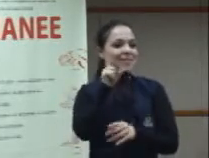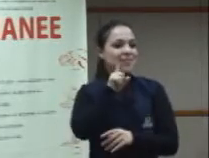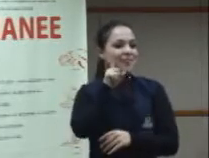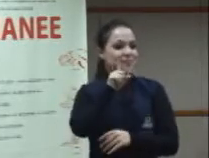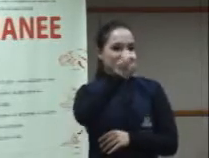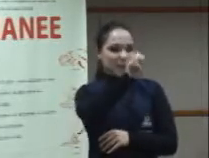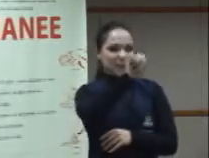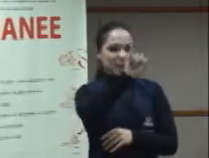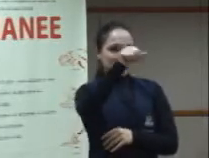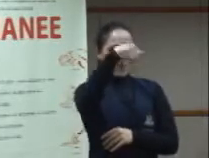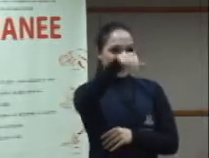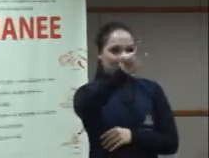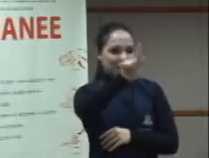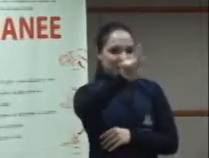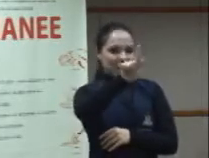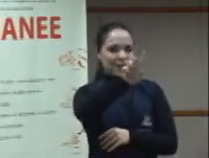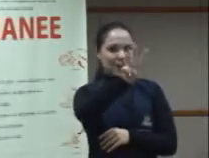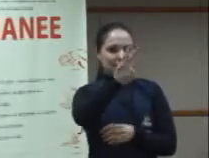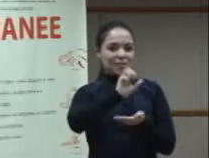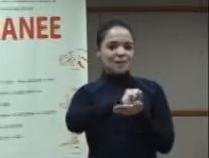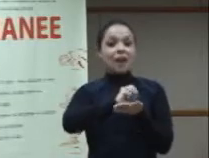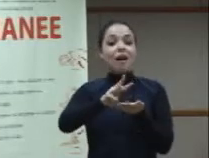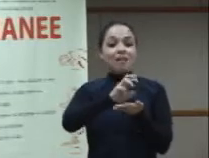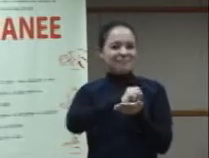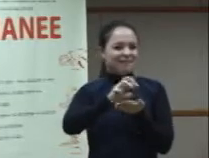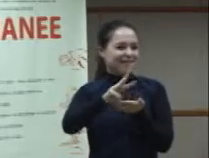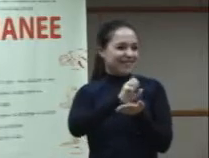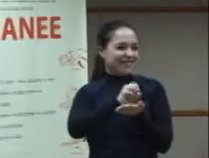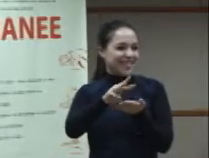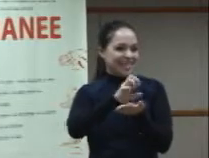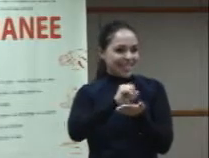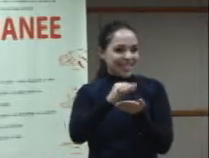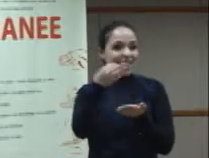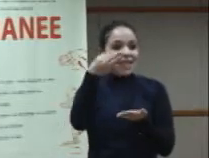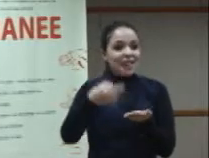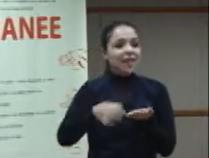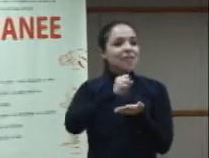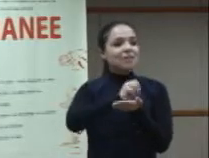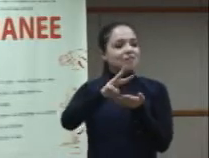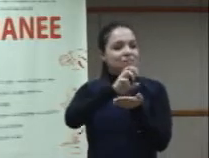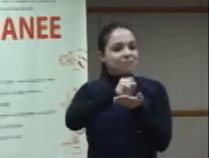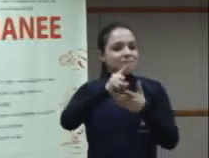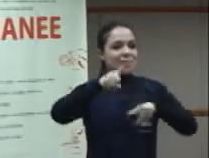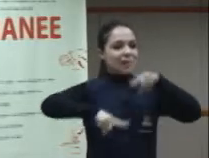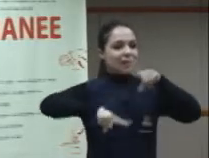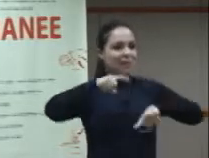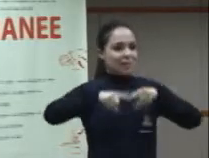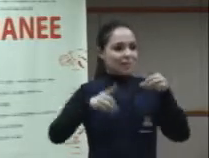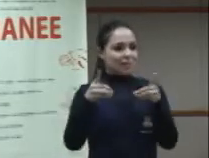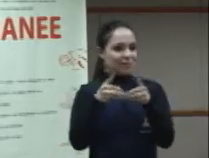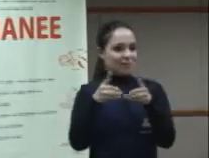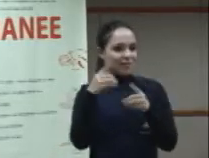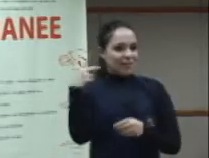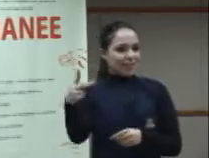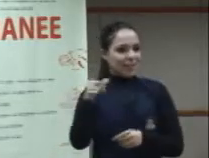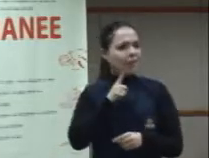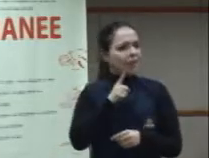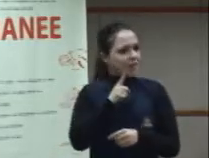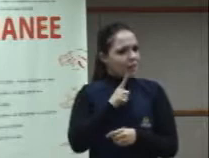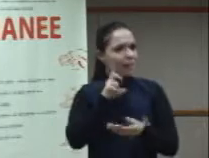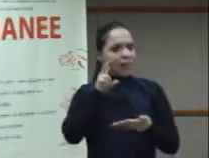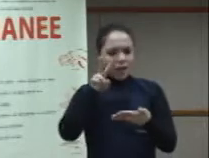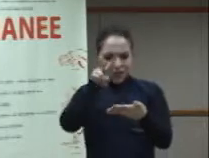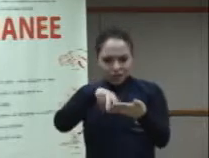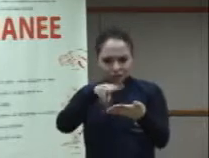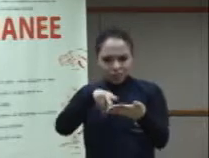da Libras está colocando também Signed Writing nos seus materiais didático-pedagógicos que seria a leitura